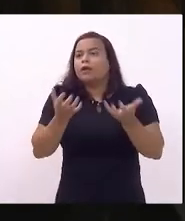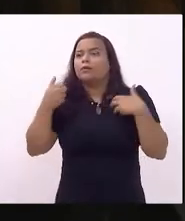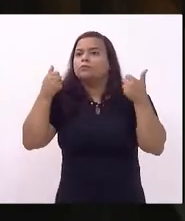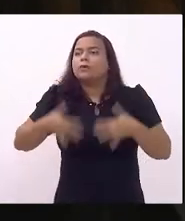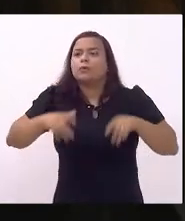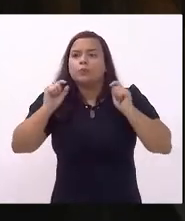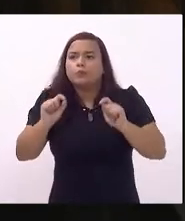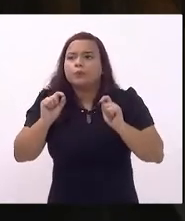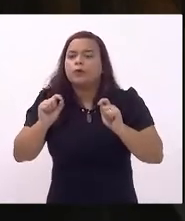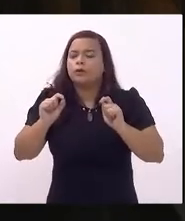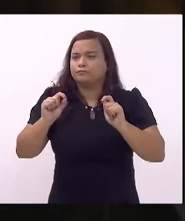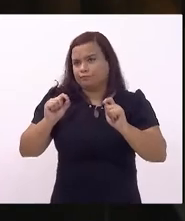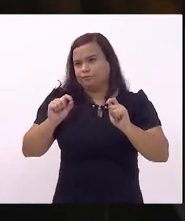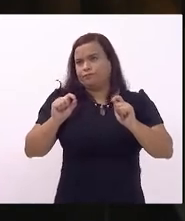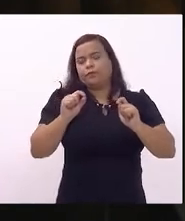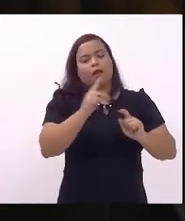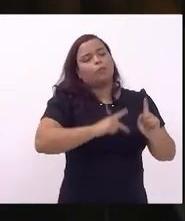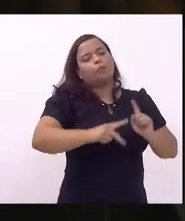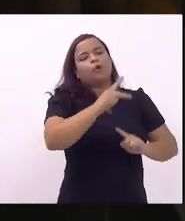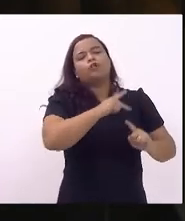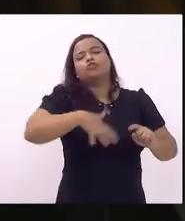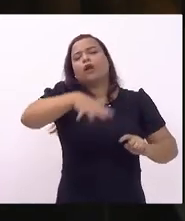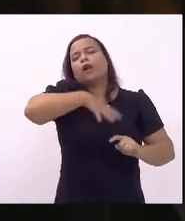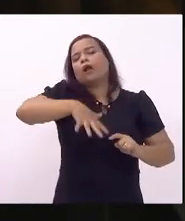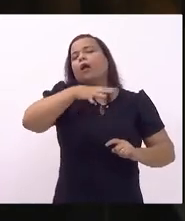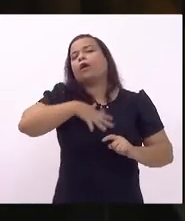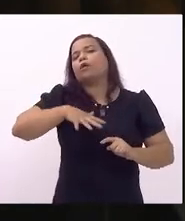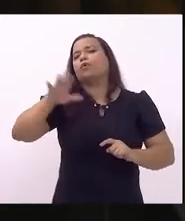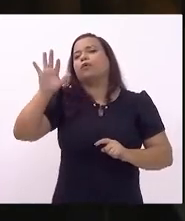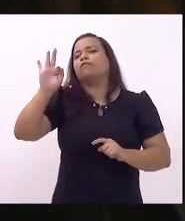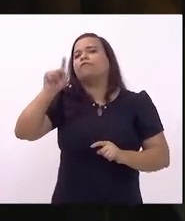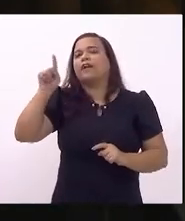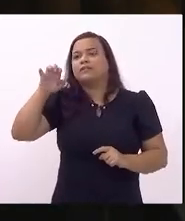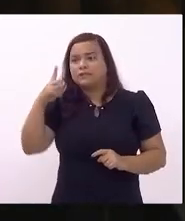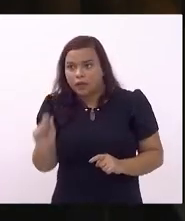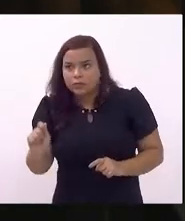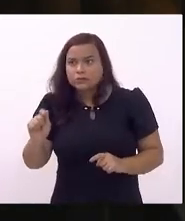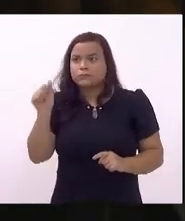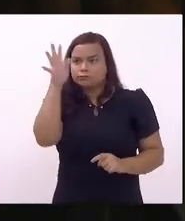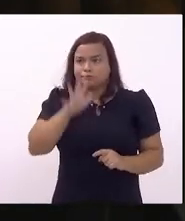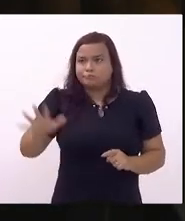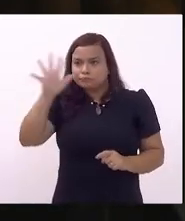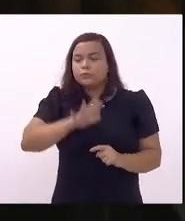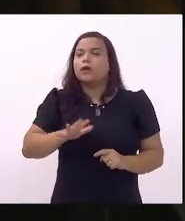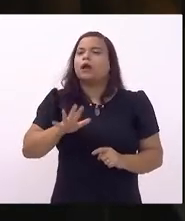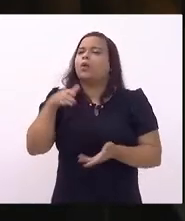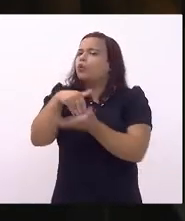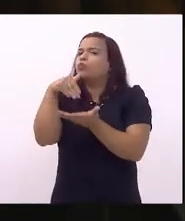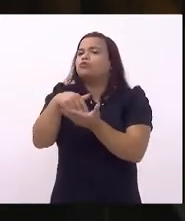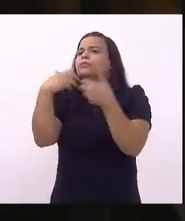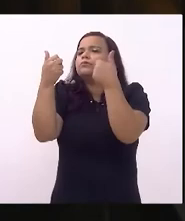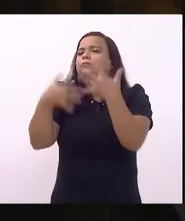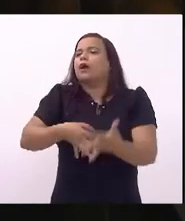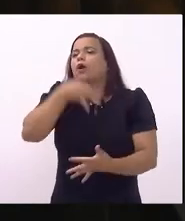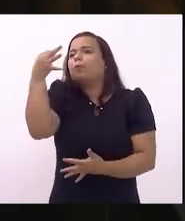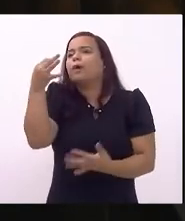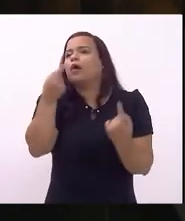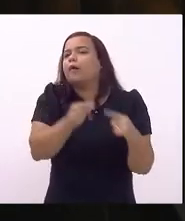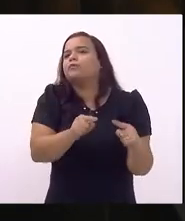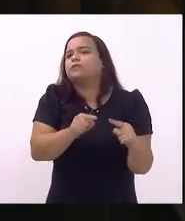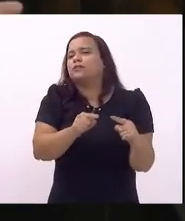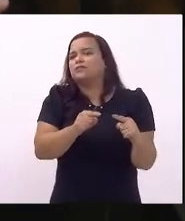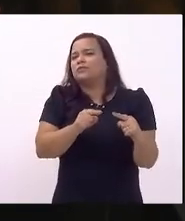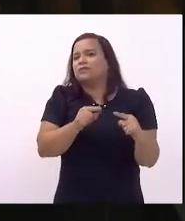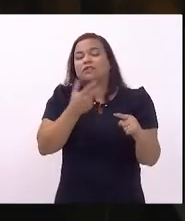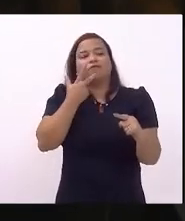a procuradoria geral da fazenda nacional que foi a última a única aliás a emitir um parecer contrário a emitir um parecer contrário porque